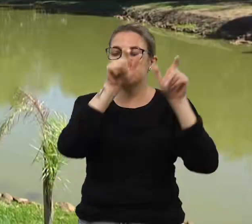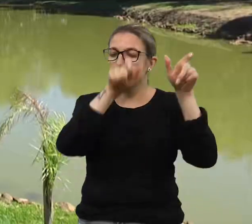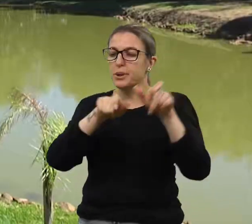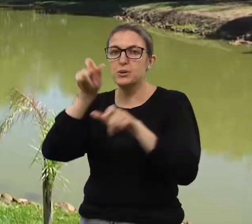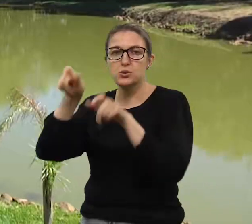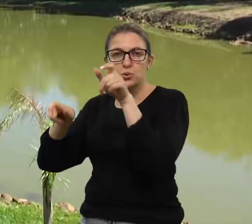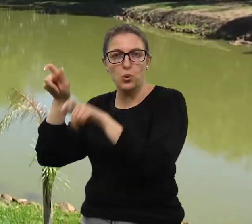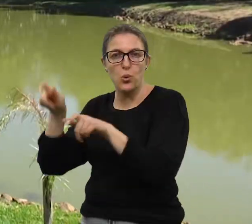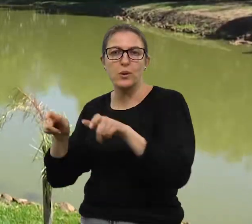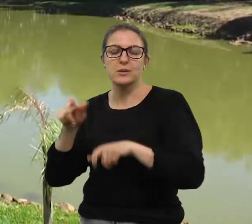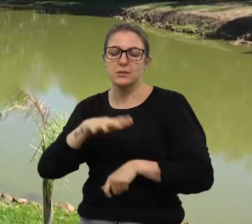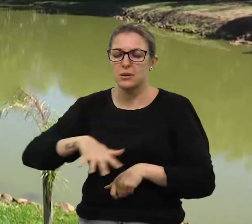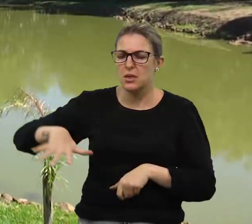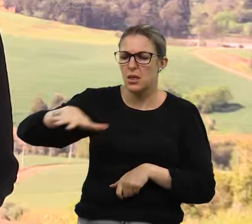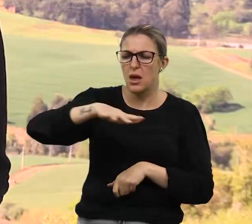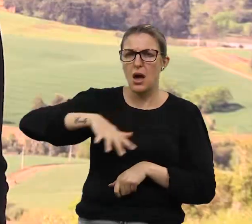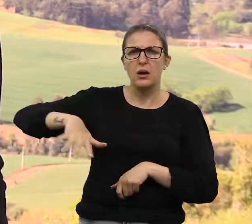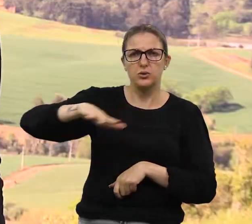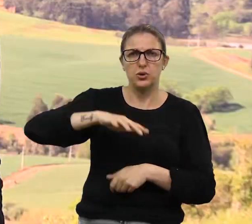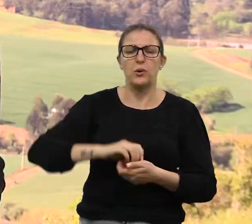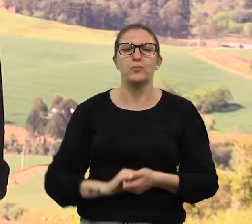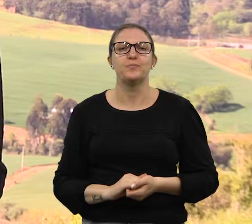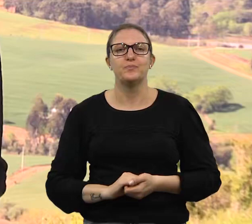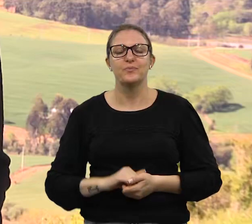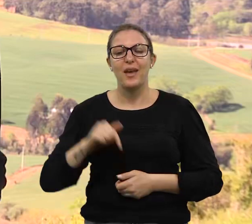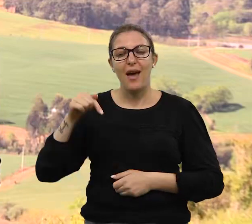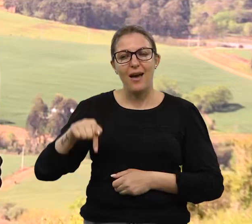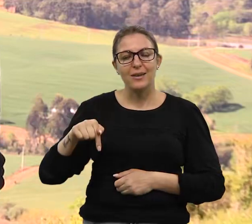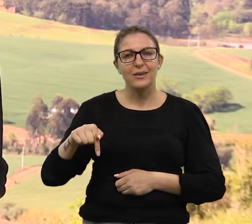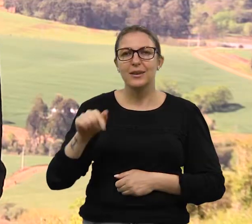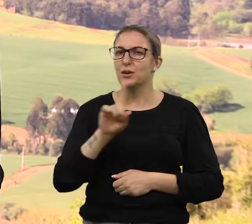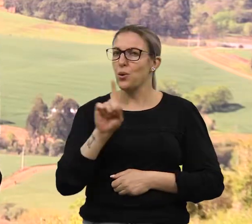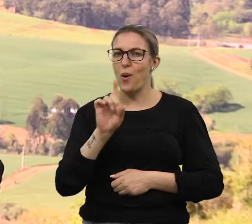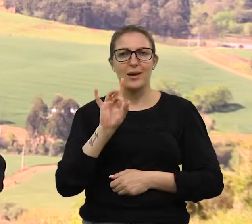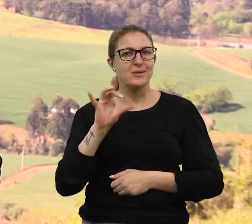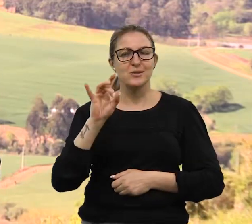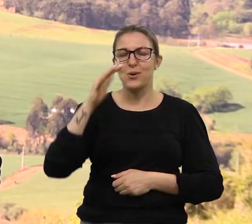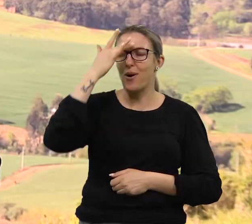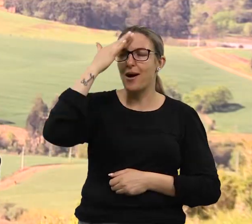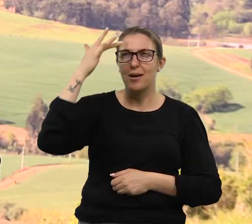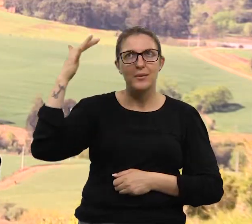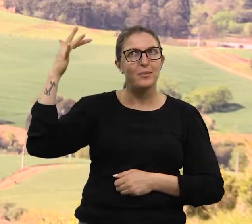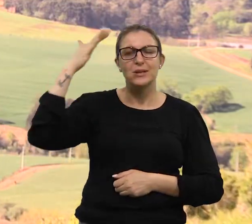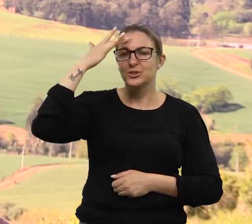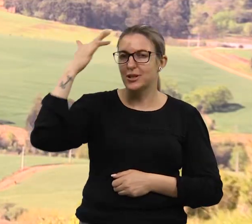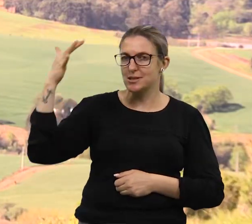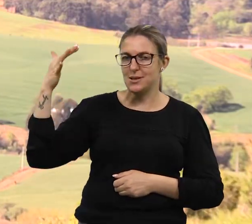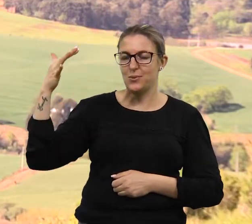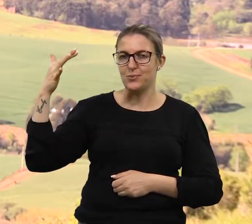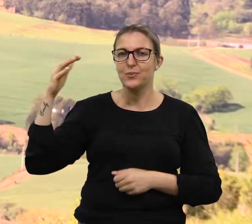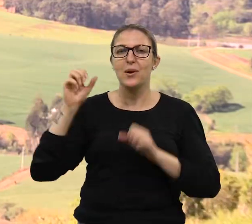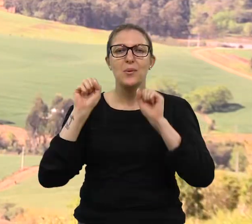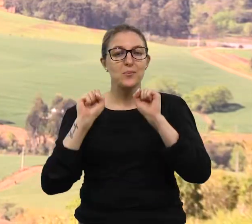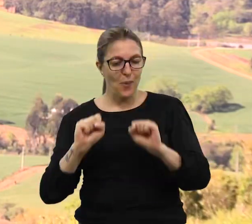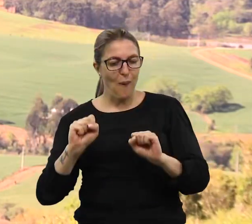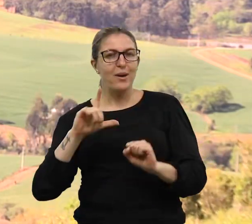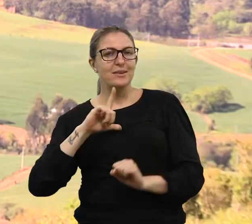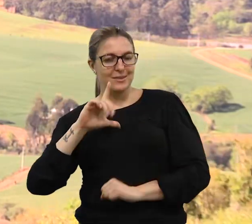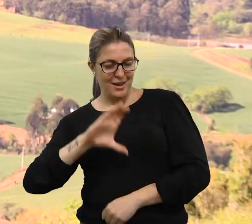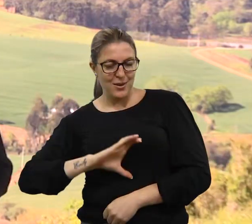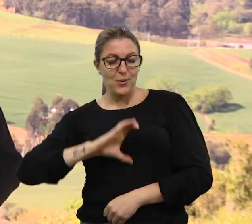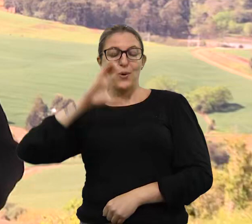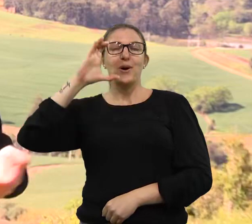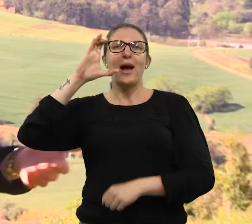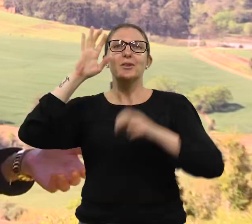de toda a região. Aqui não é só imaginação que ganha asas. É só ter coragem que você